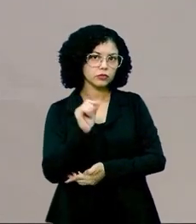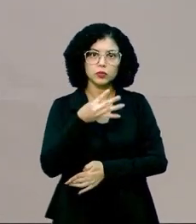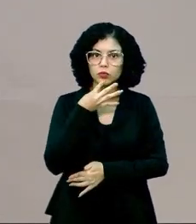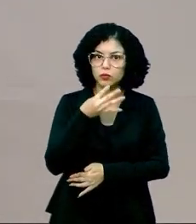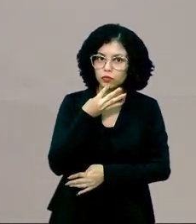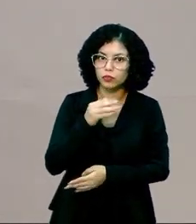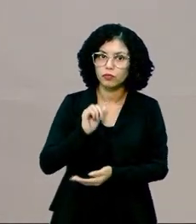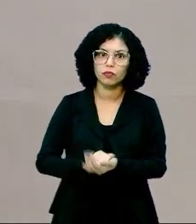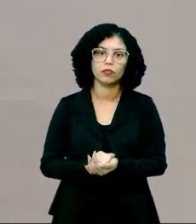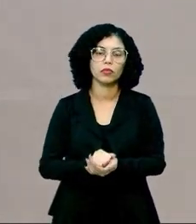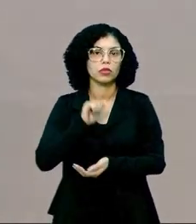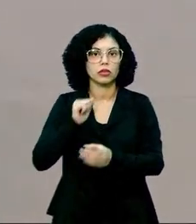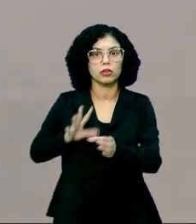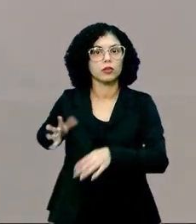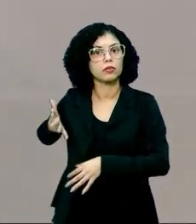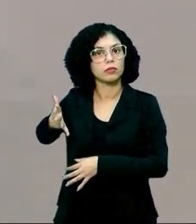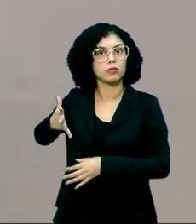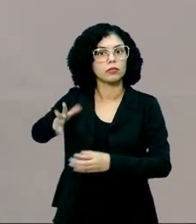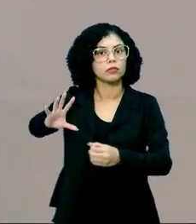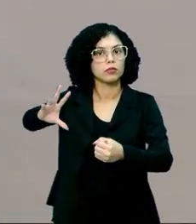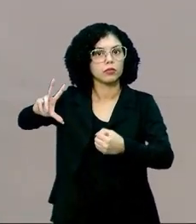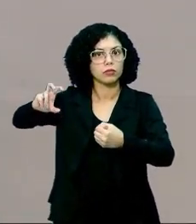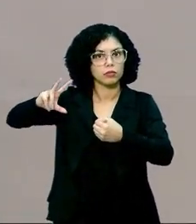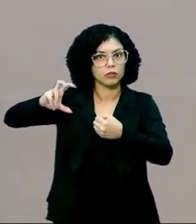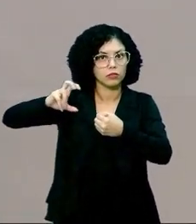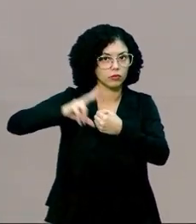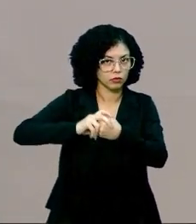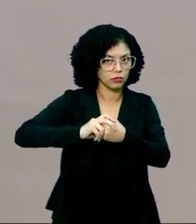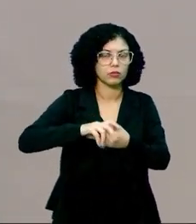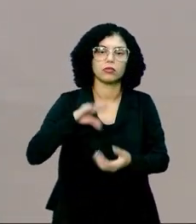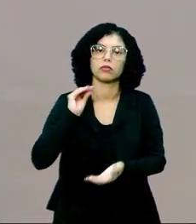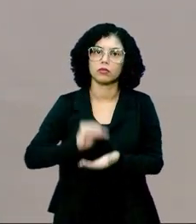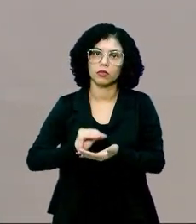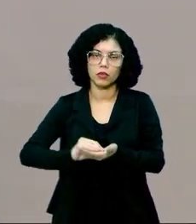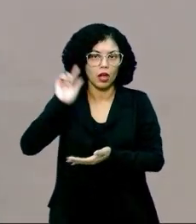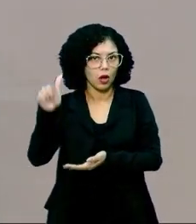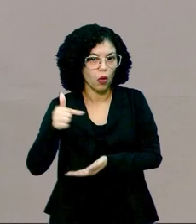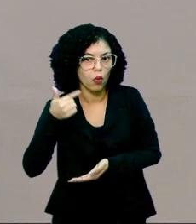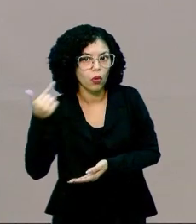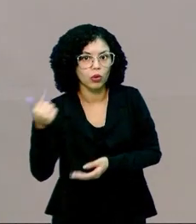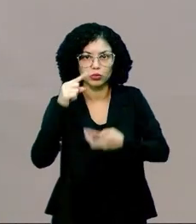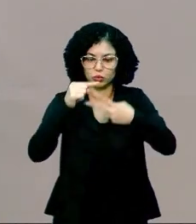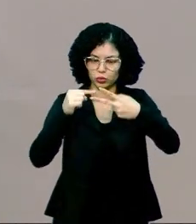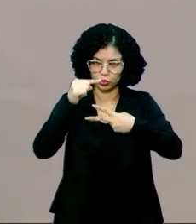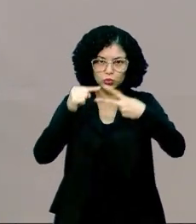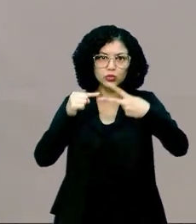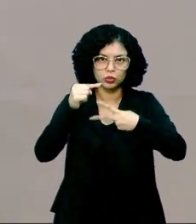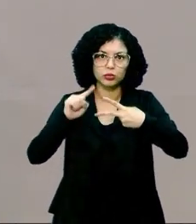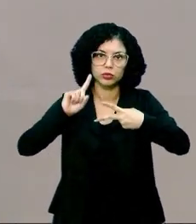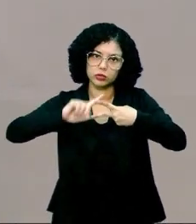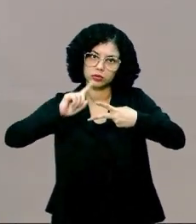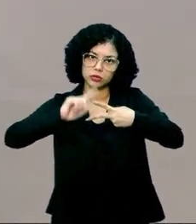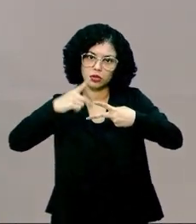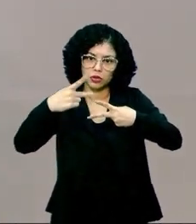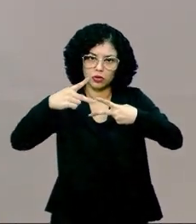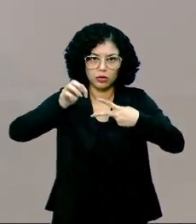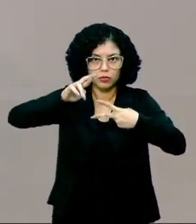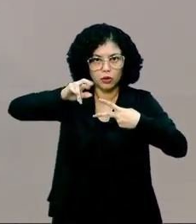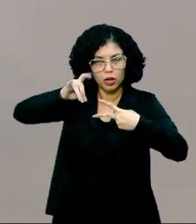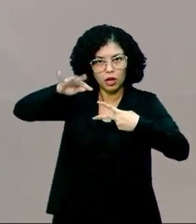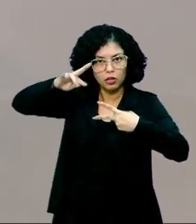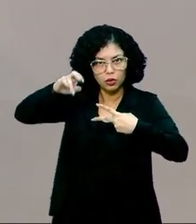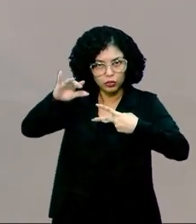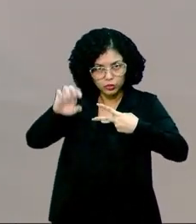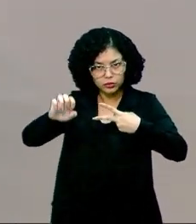exceção dos vírus, né, que não tem célula, as células podem ser de dois tipos. Temos as procariontes,